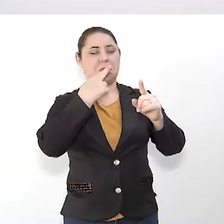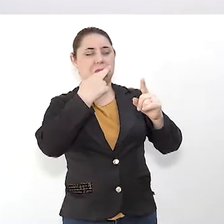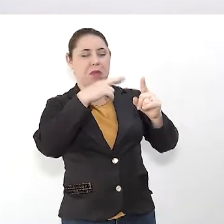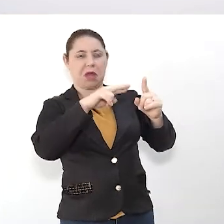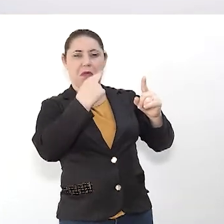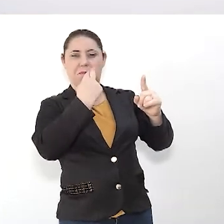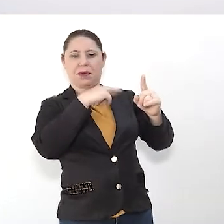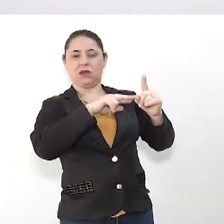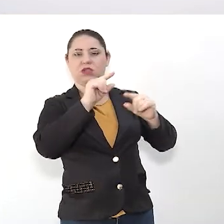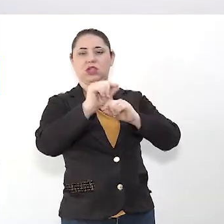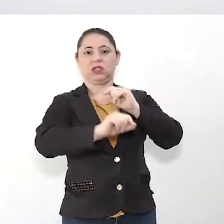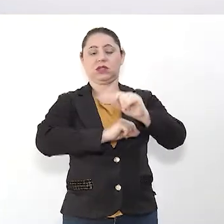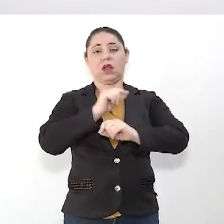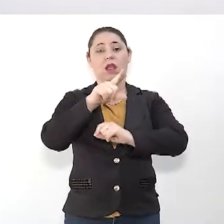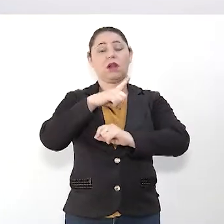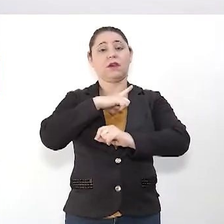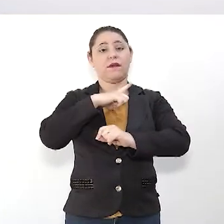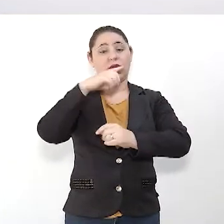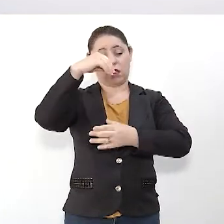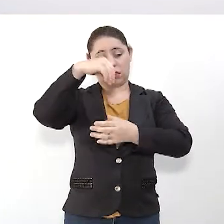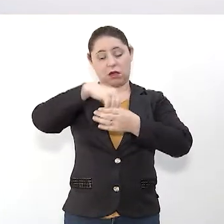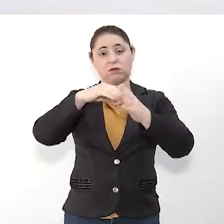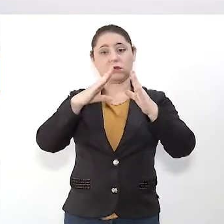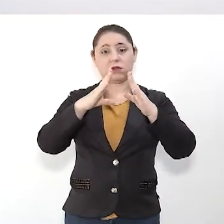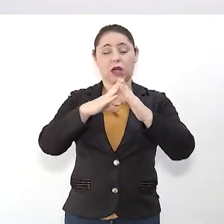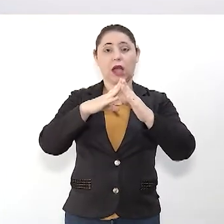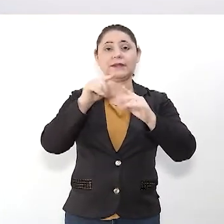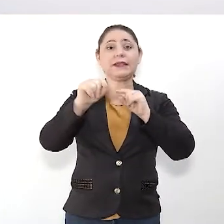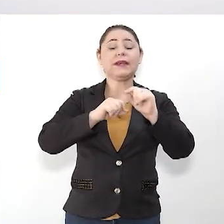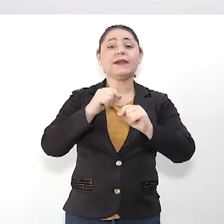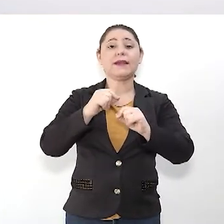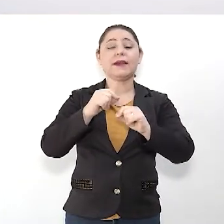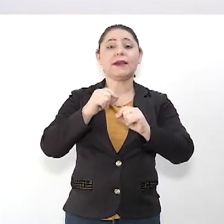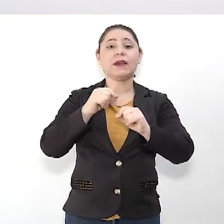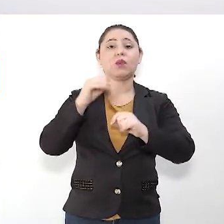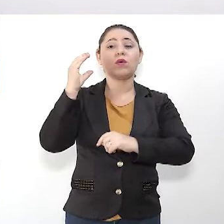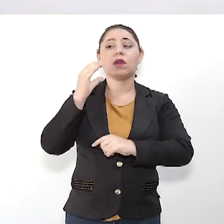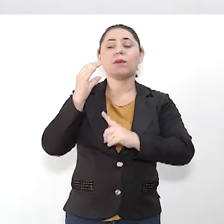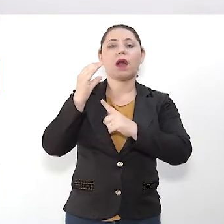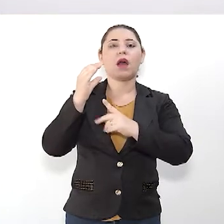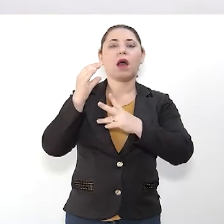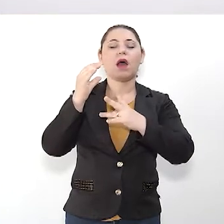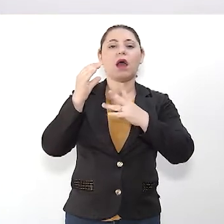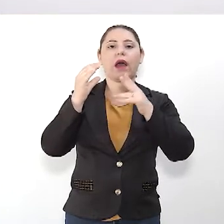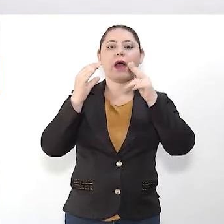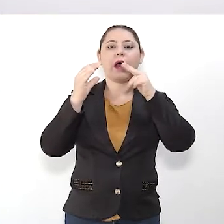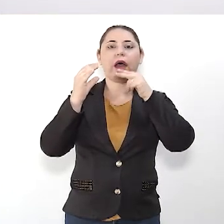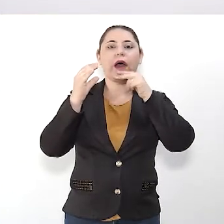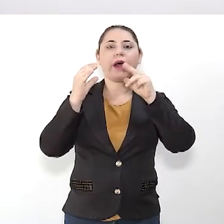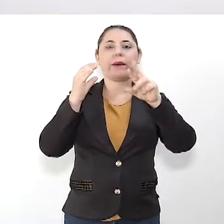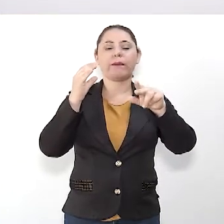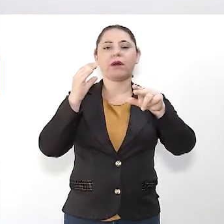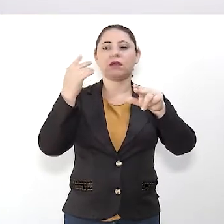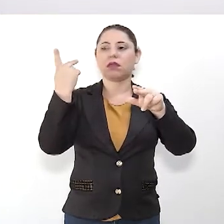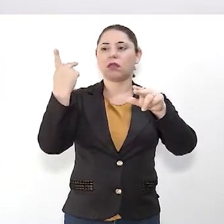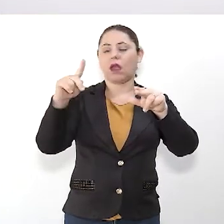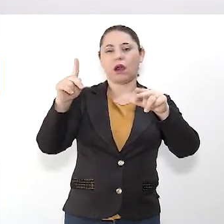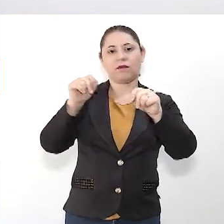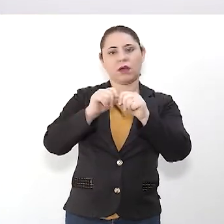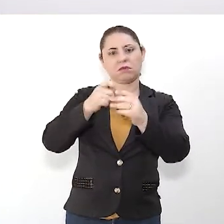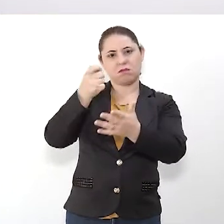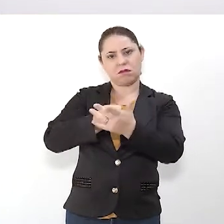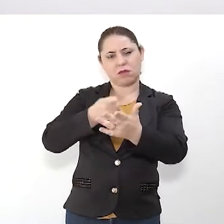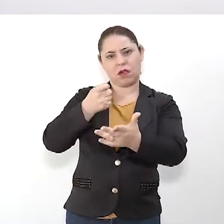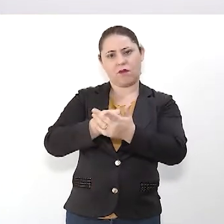maltratada com xingamentos que ela estava obtendo dentro dessa casa pela irmã, né? Então essa